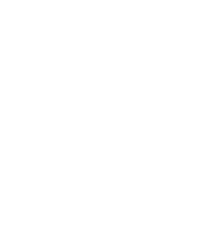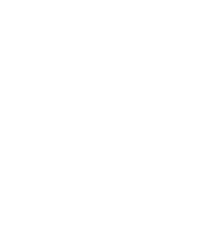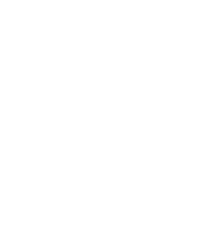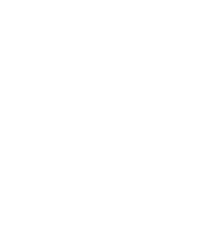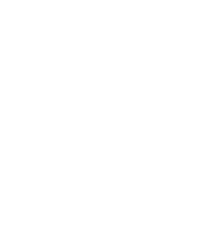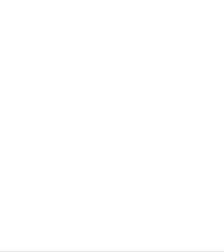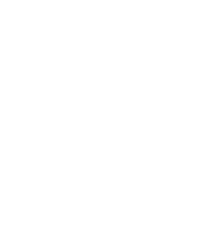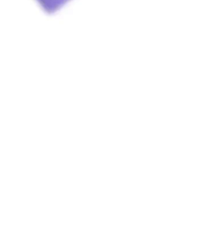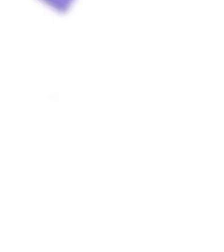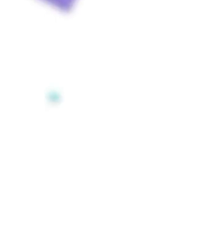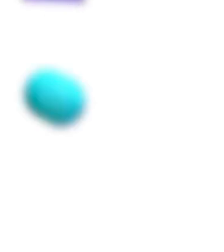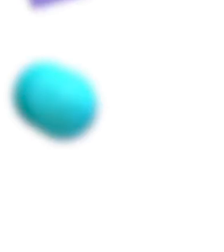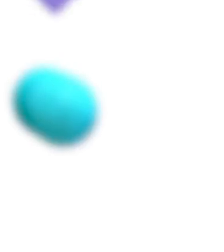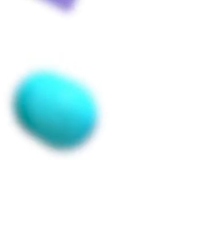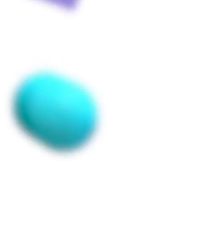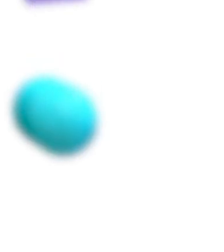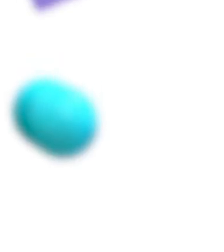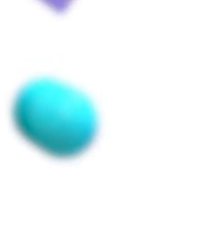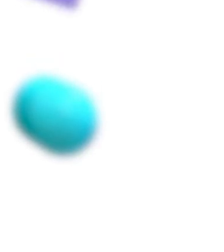Tchau.